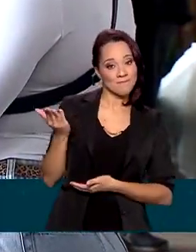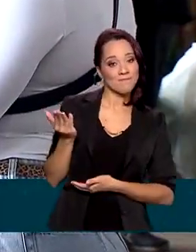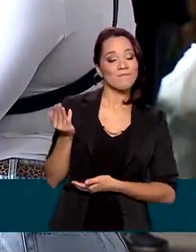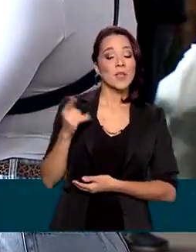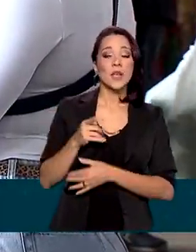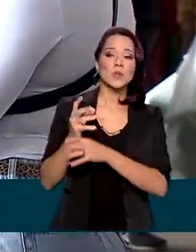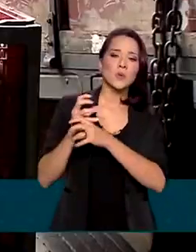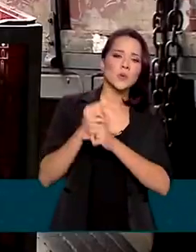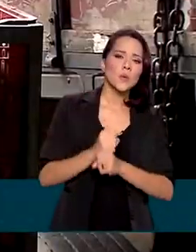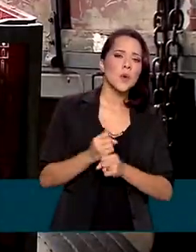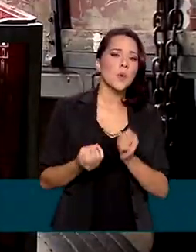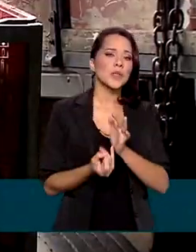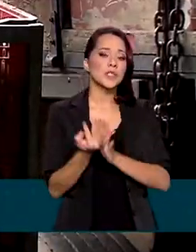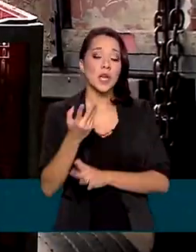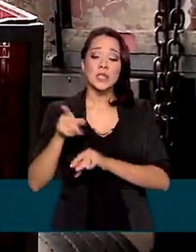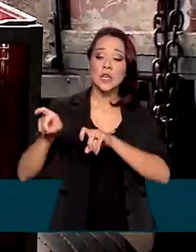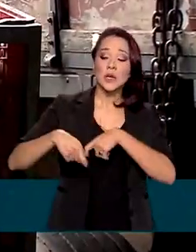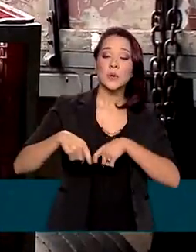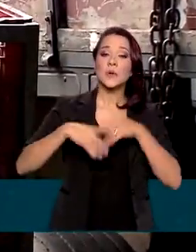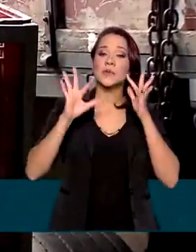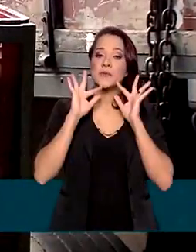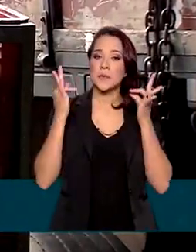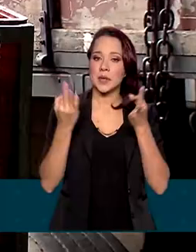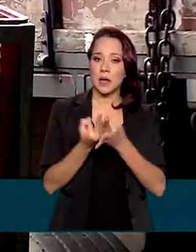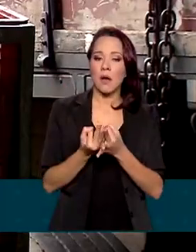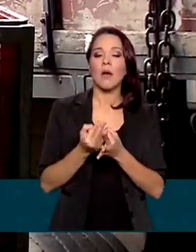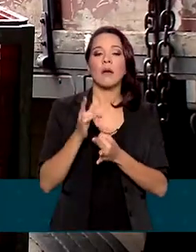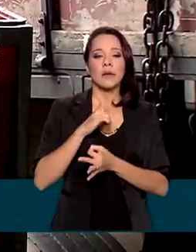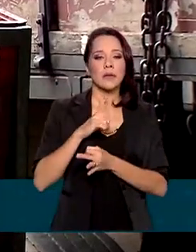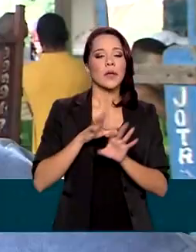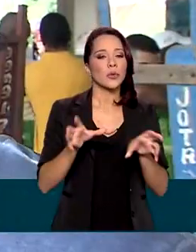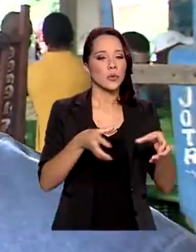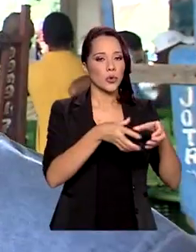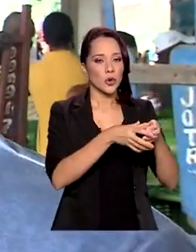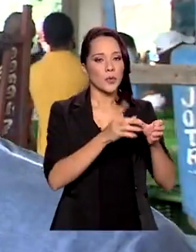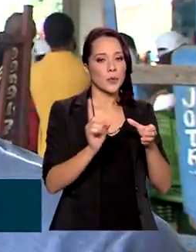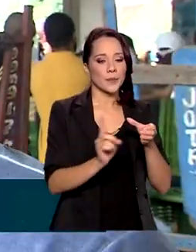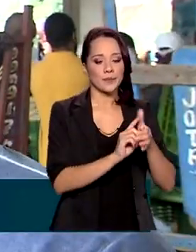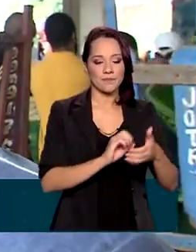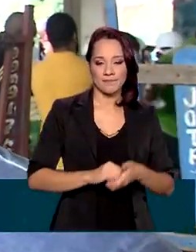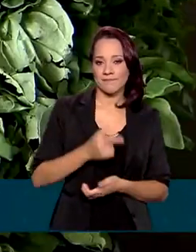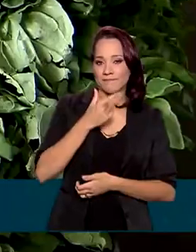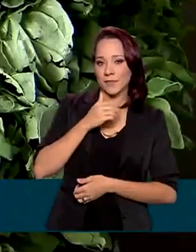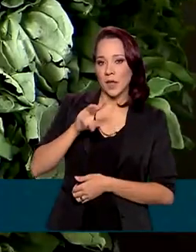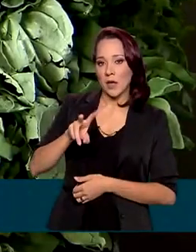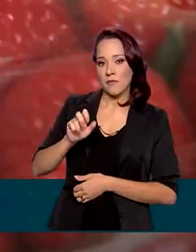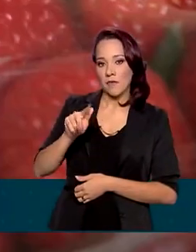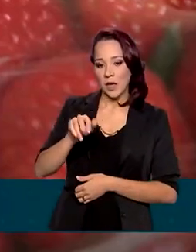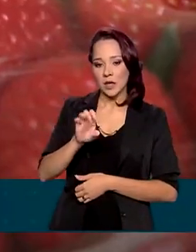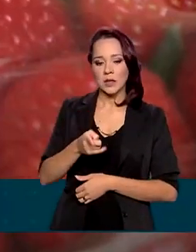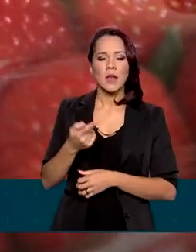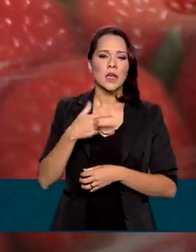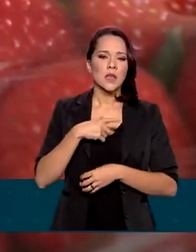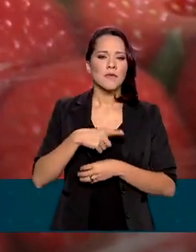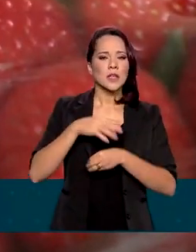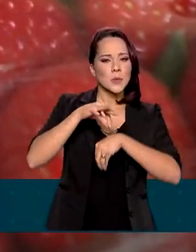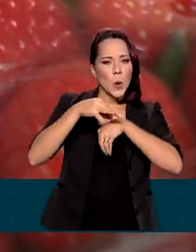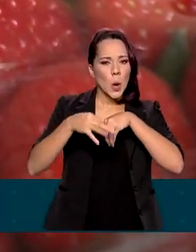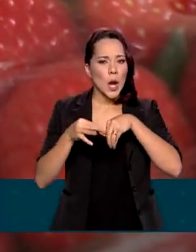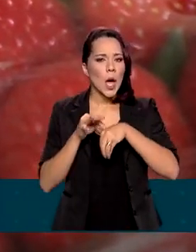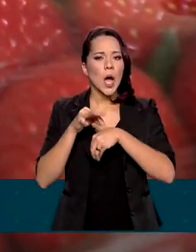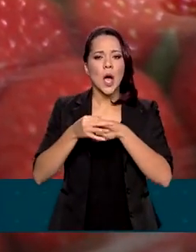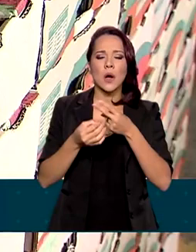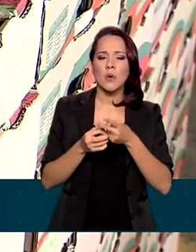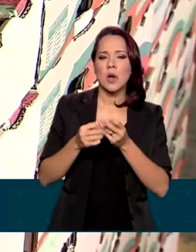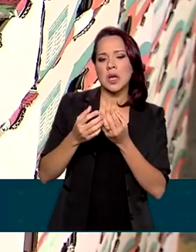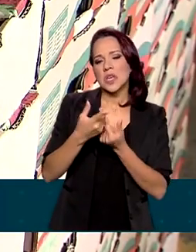entra na conta a quantidade de agricultores familiares, que faz parte do grupo. Para o Wagner, que produz hortaliças e morango em Braslândia, no